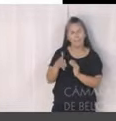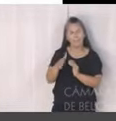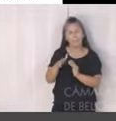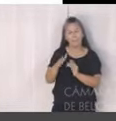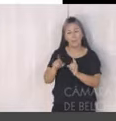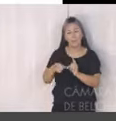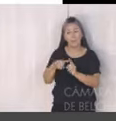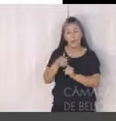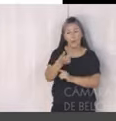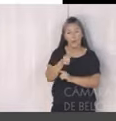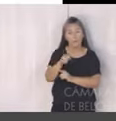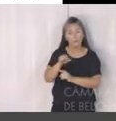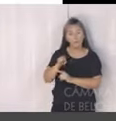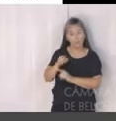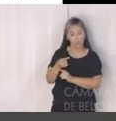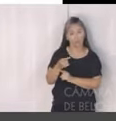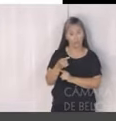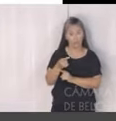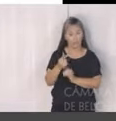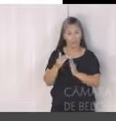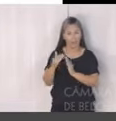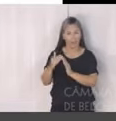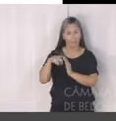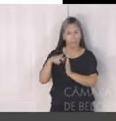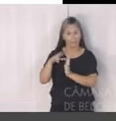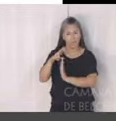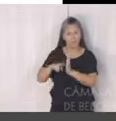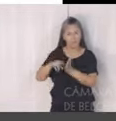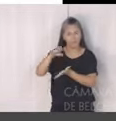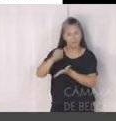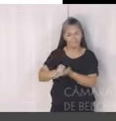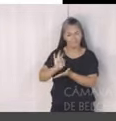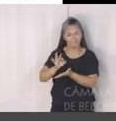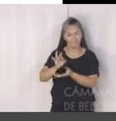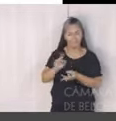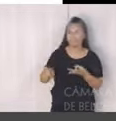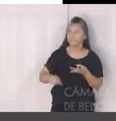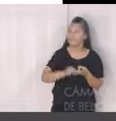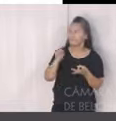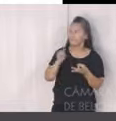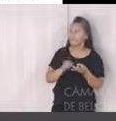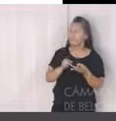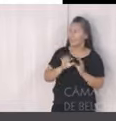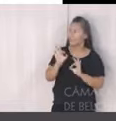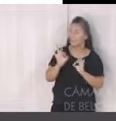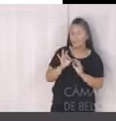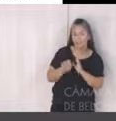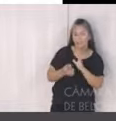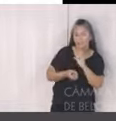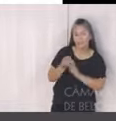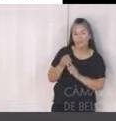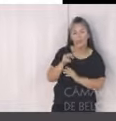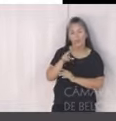regularizados até o final do PPA. Gestão da produção de unidades habitacionais para atender o déficit